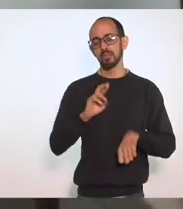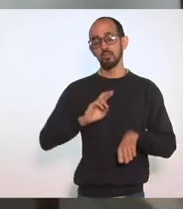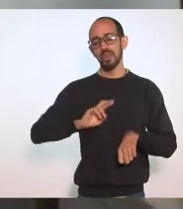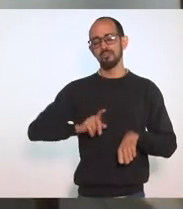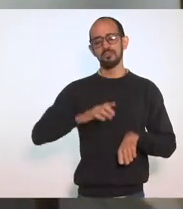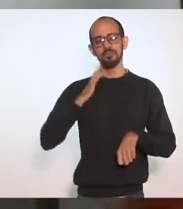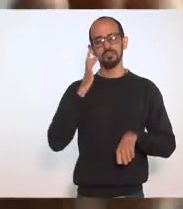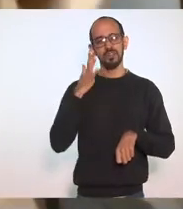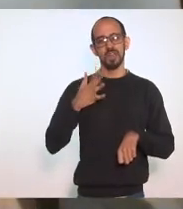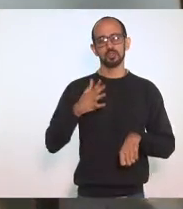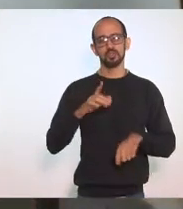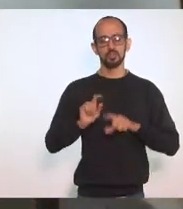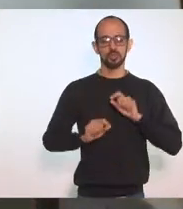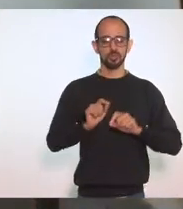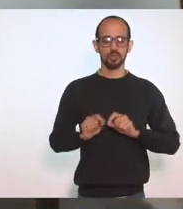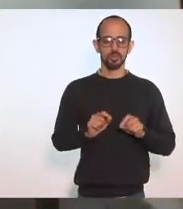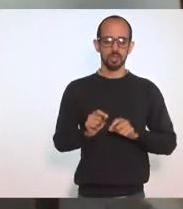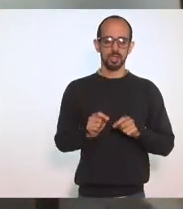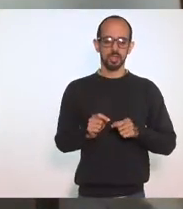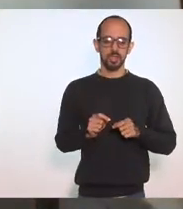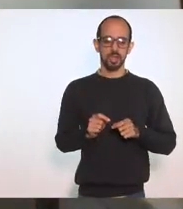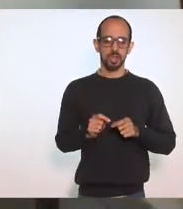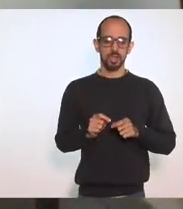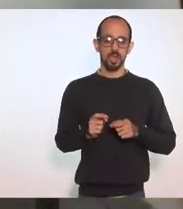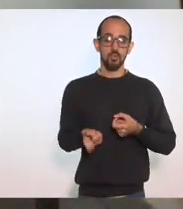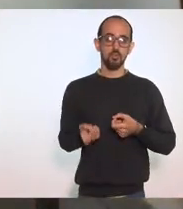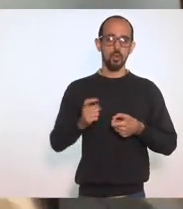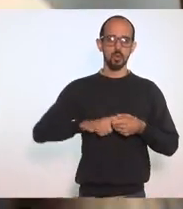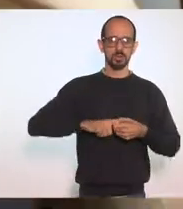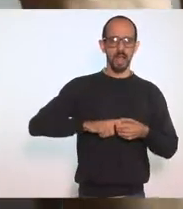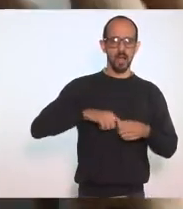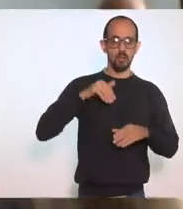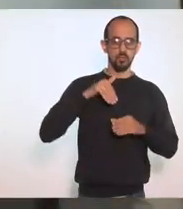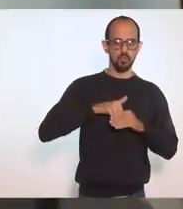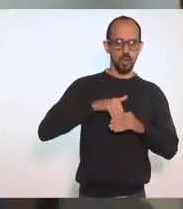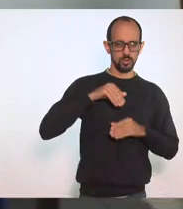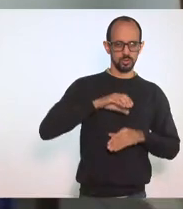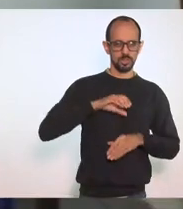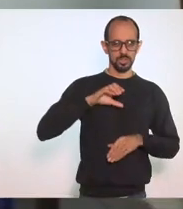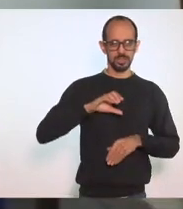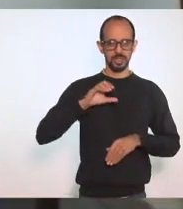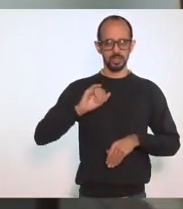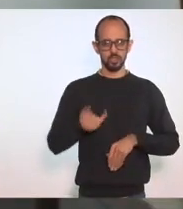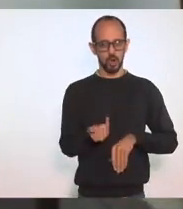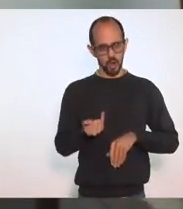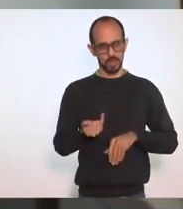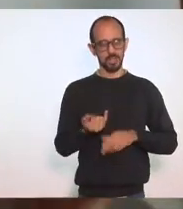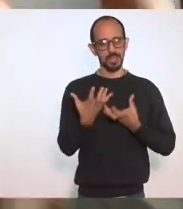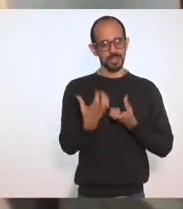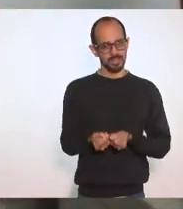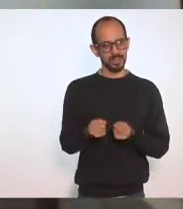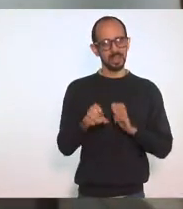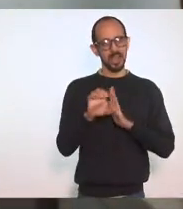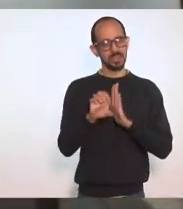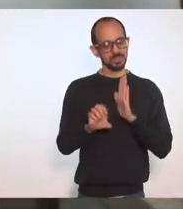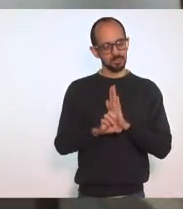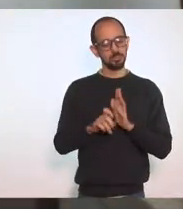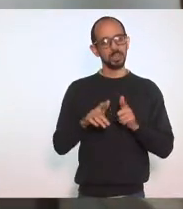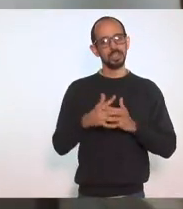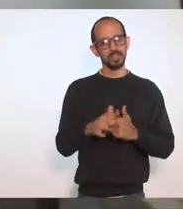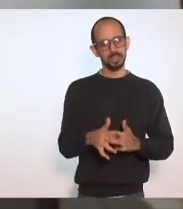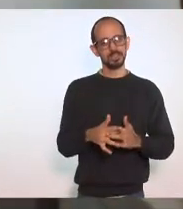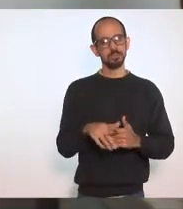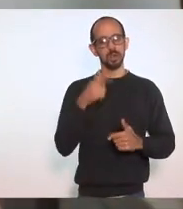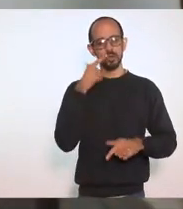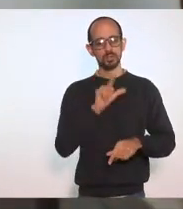Reverter Um voto Da CCJ Acatando Todas as emendas Para se transformar Num